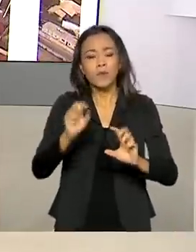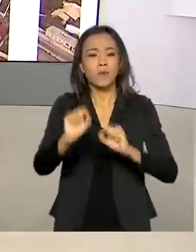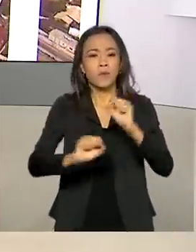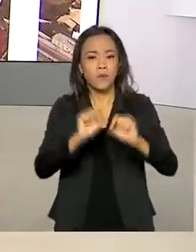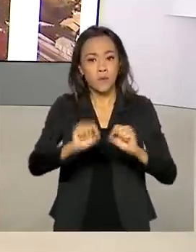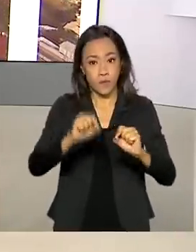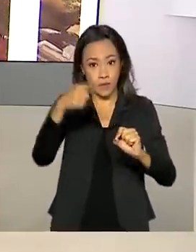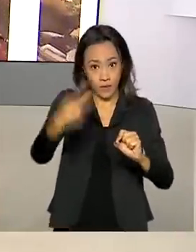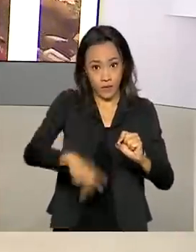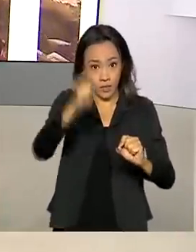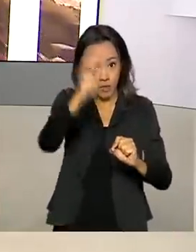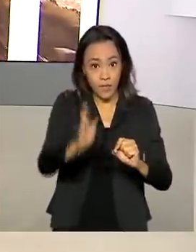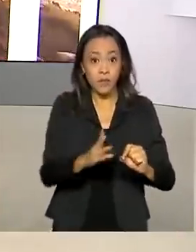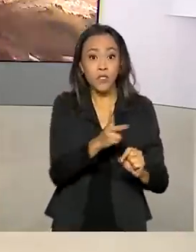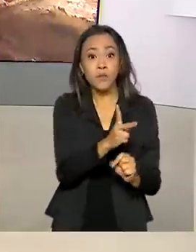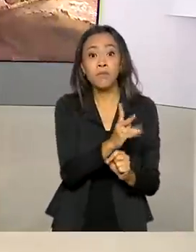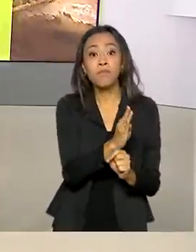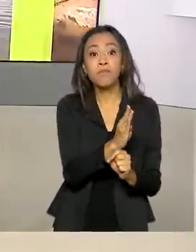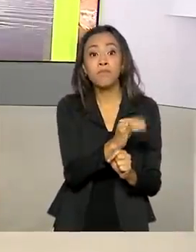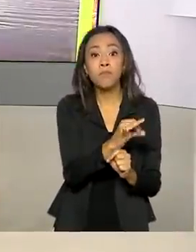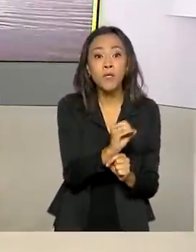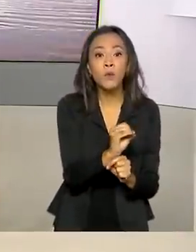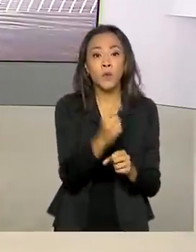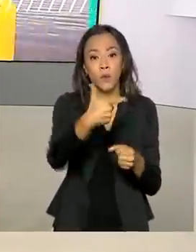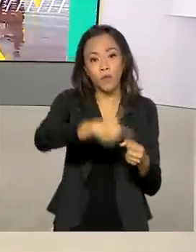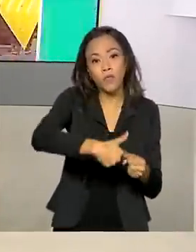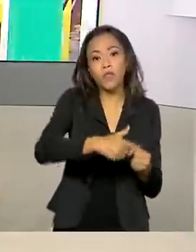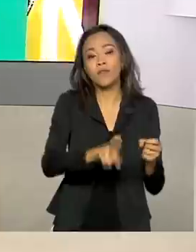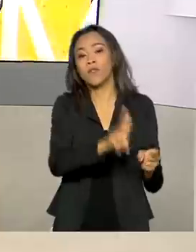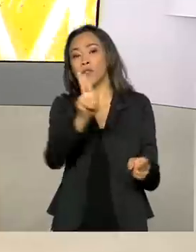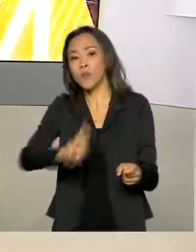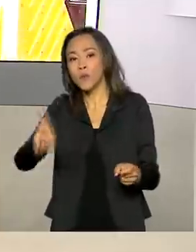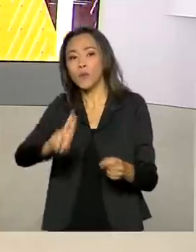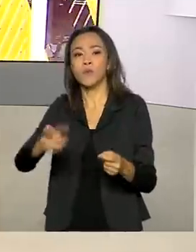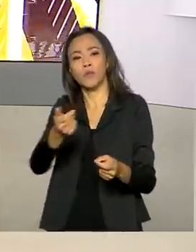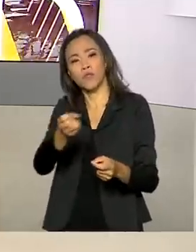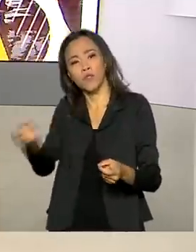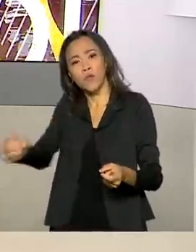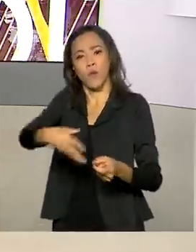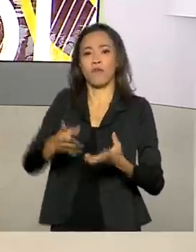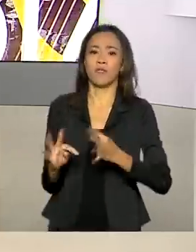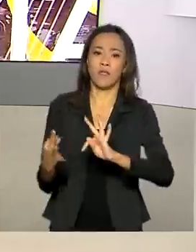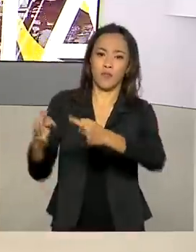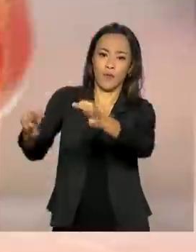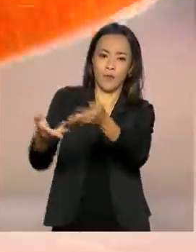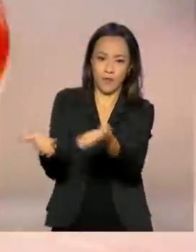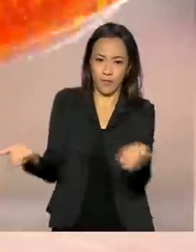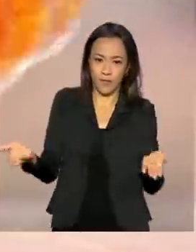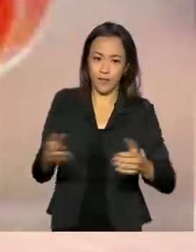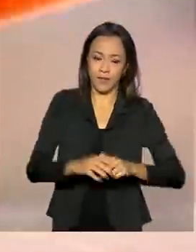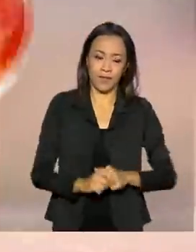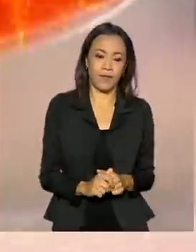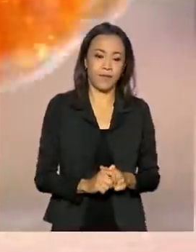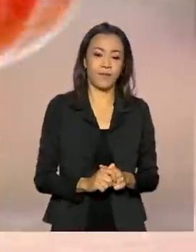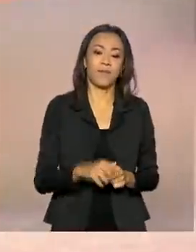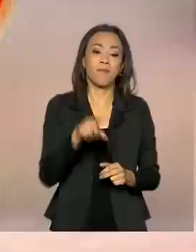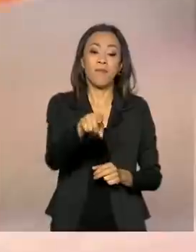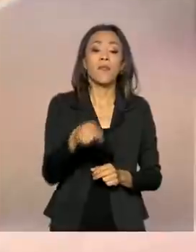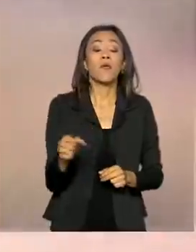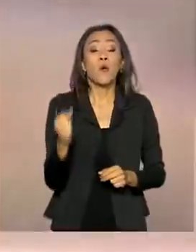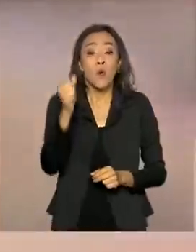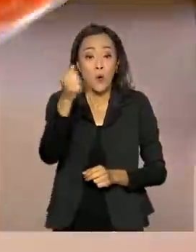aumento da geração de biocombustíveis e de novas tecnologias verdes para o setor de transporte. O governo vai